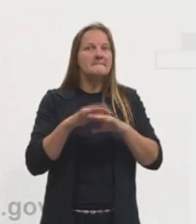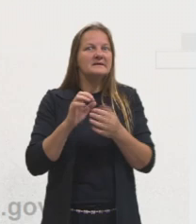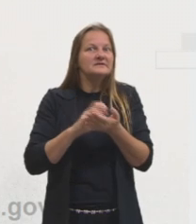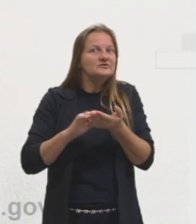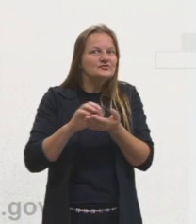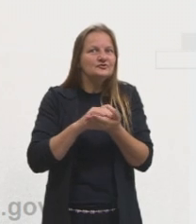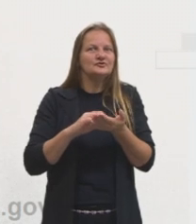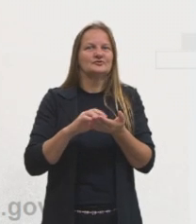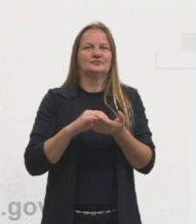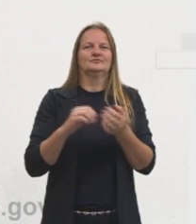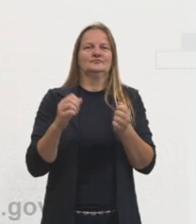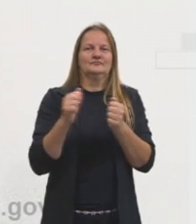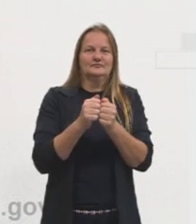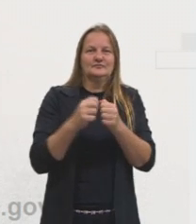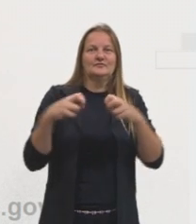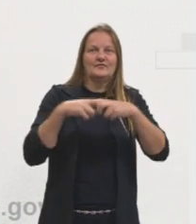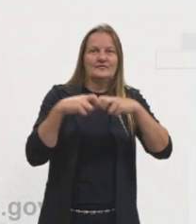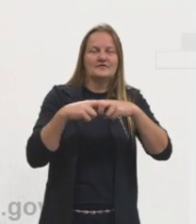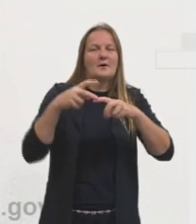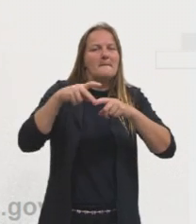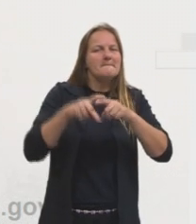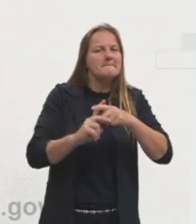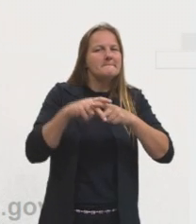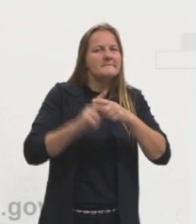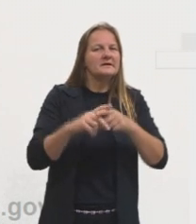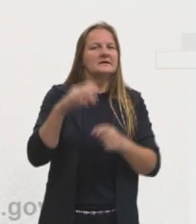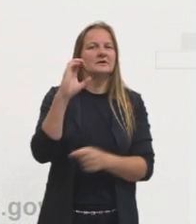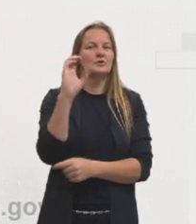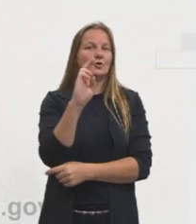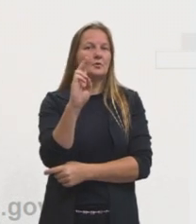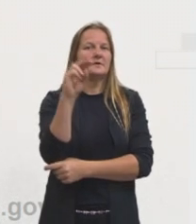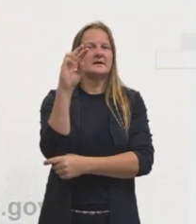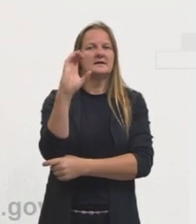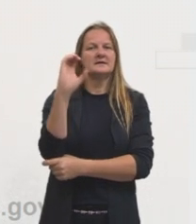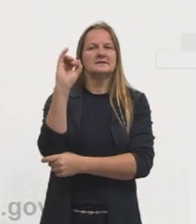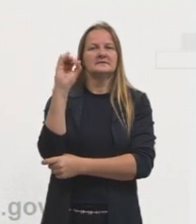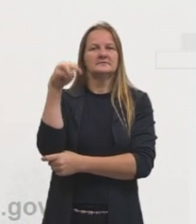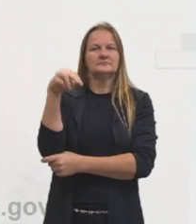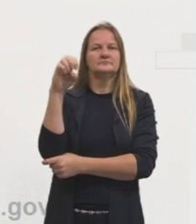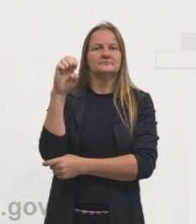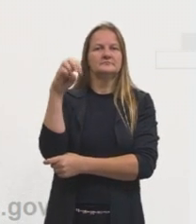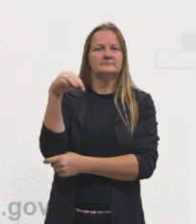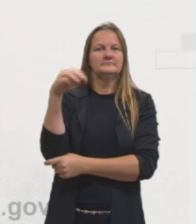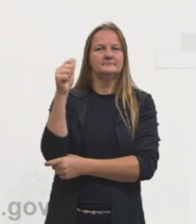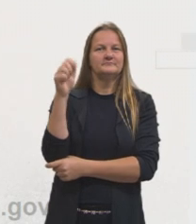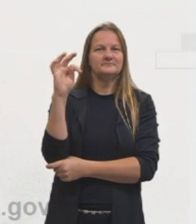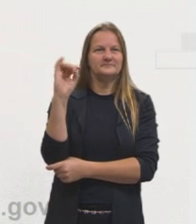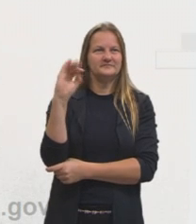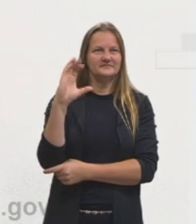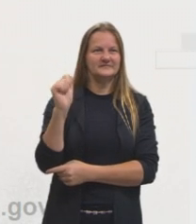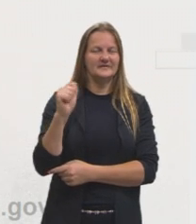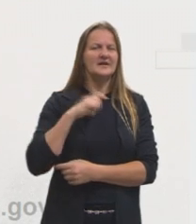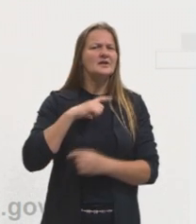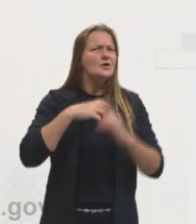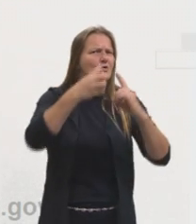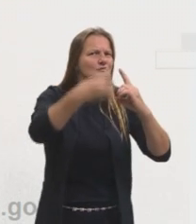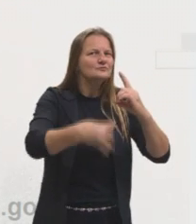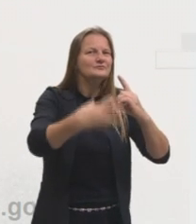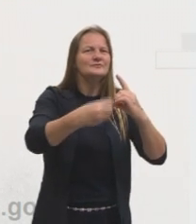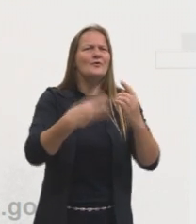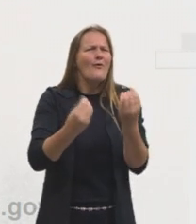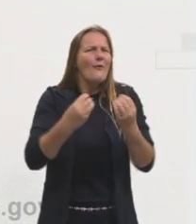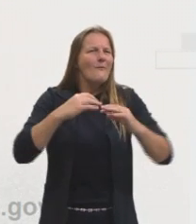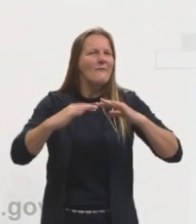acaba falando, da mecânica, gente chama de cinemática. Onde a gente tem então descrições do movimento.